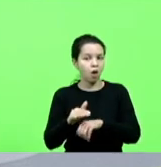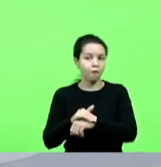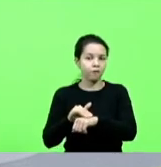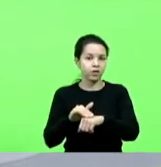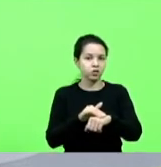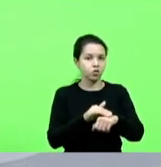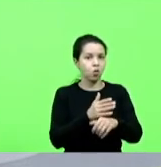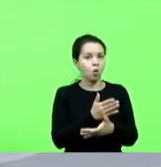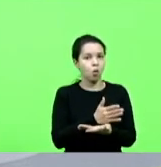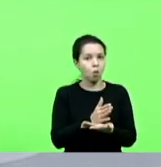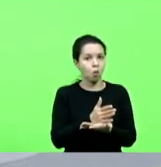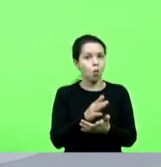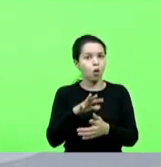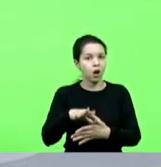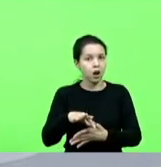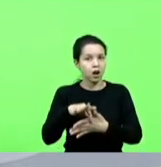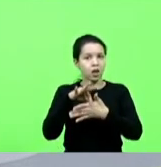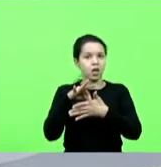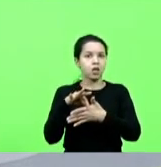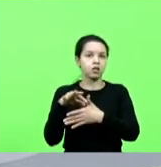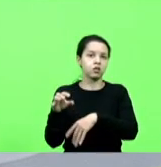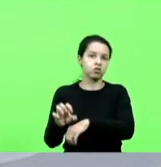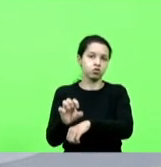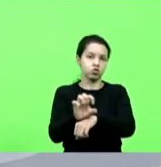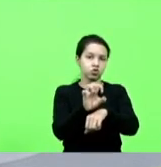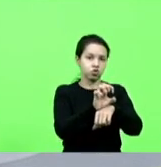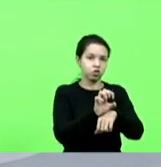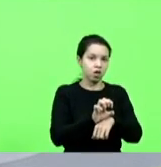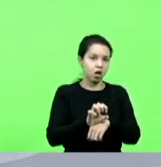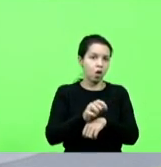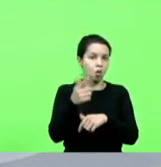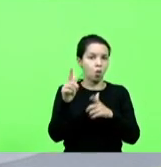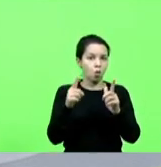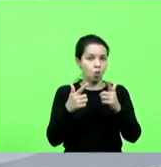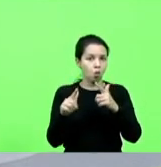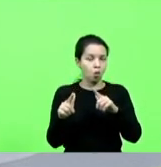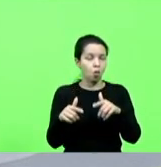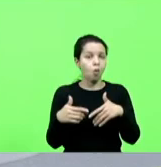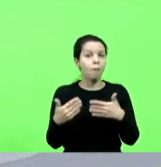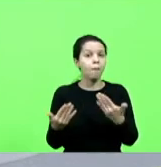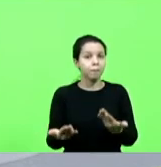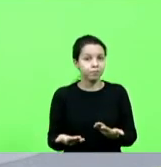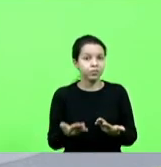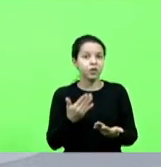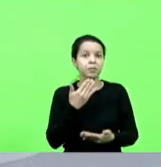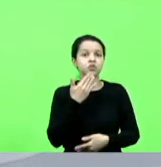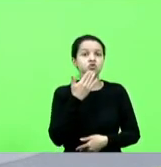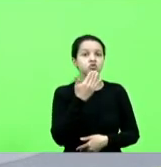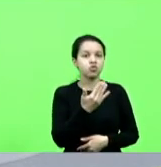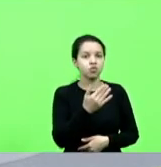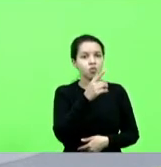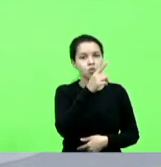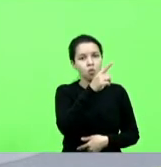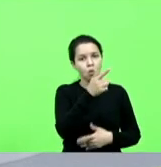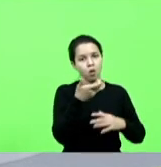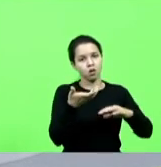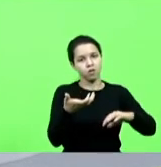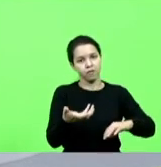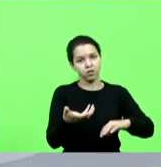líderes de outros estados no intuito de rogar ao Congresso Federal que aprove a